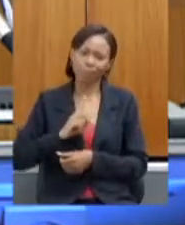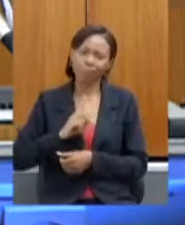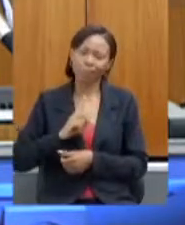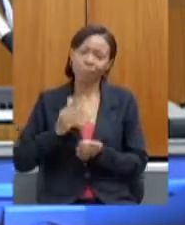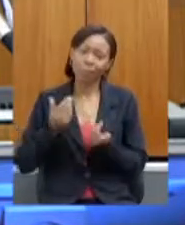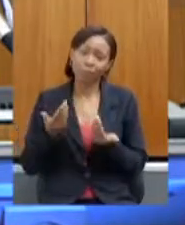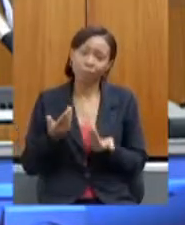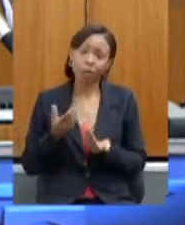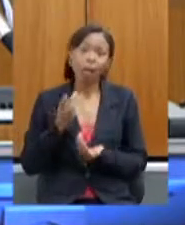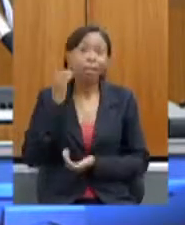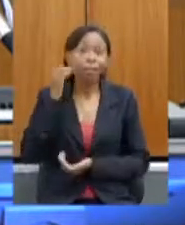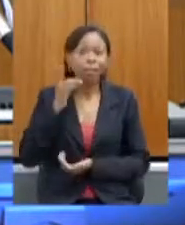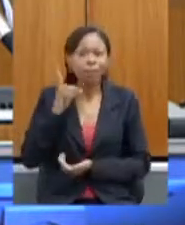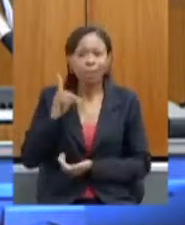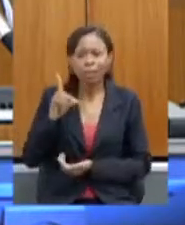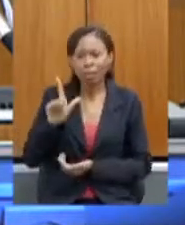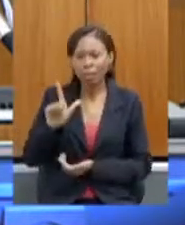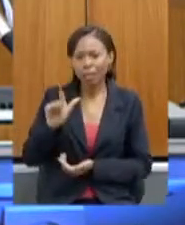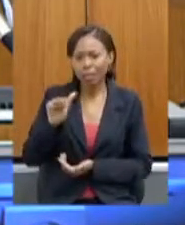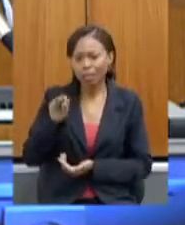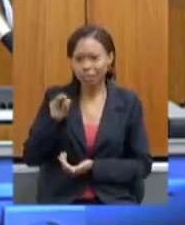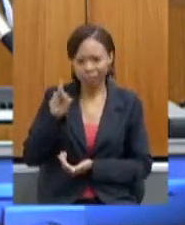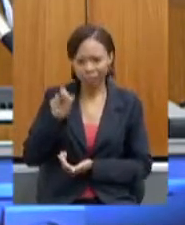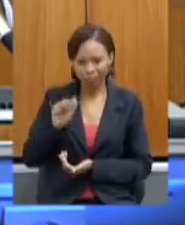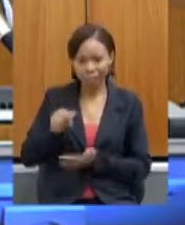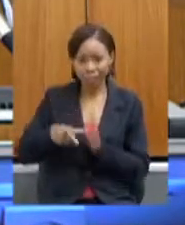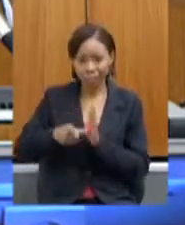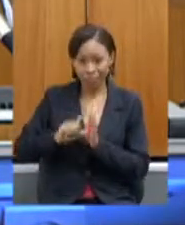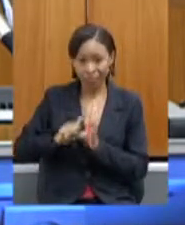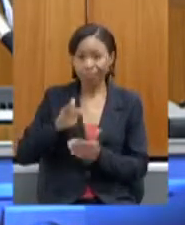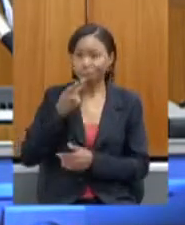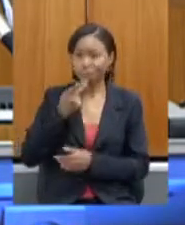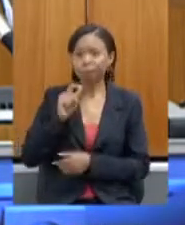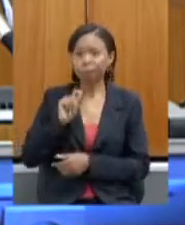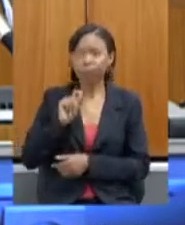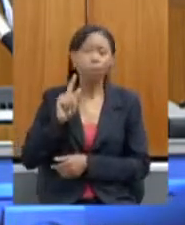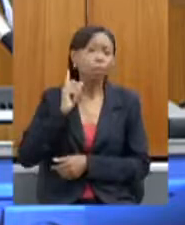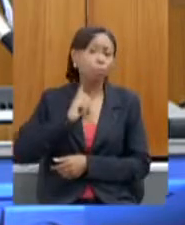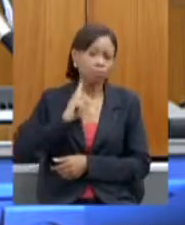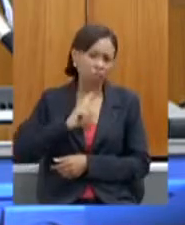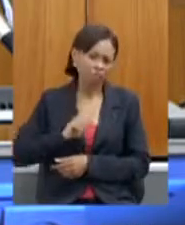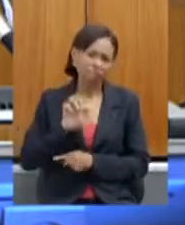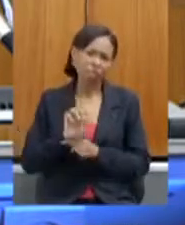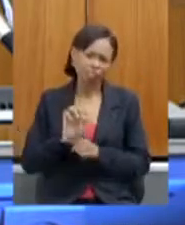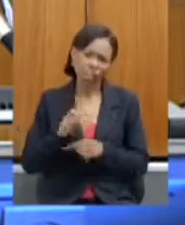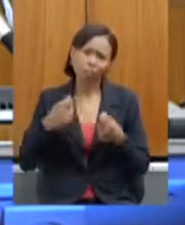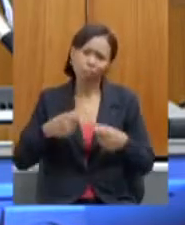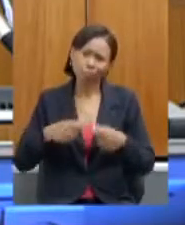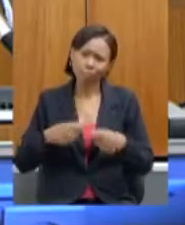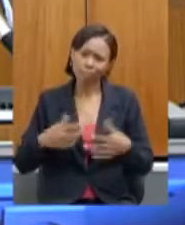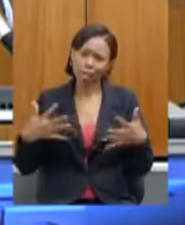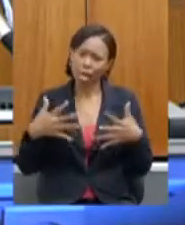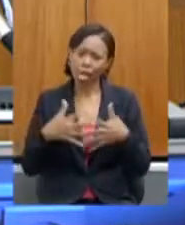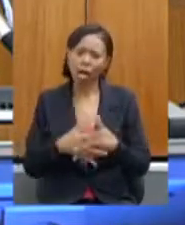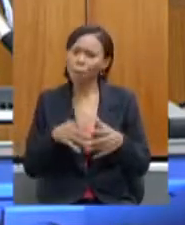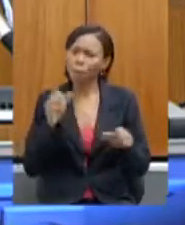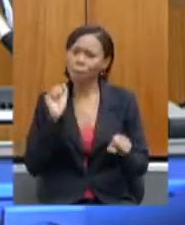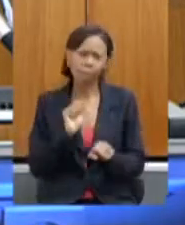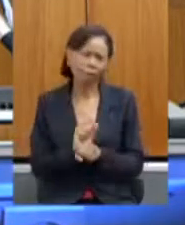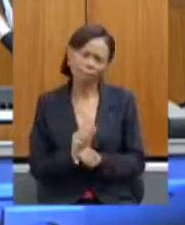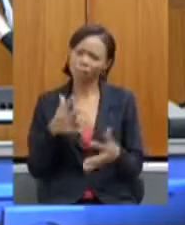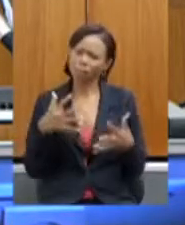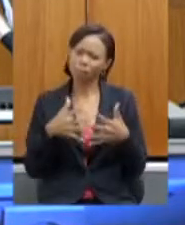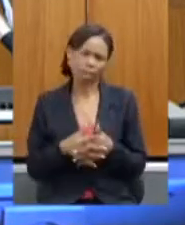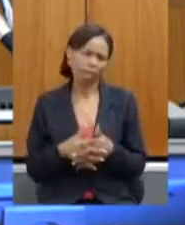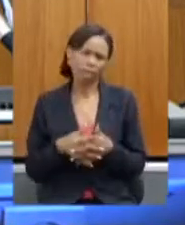disse a deputada Laura que nosso estado precisa de deixar de atrapalhar então acho que que é